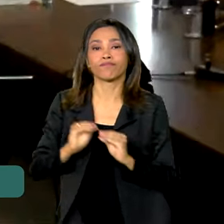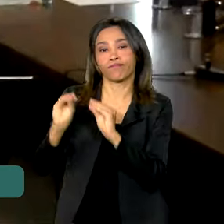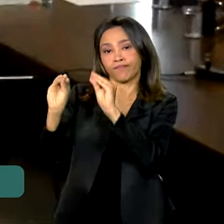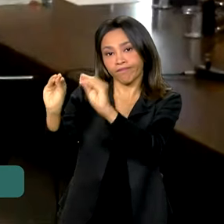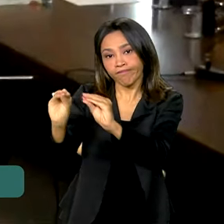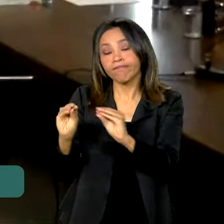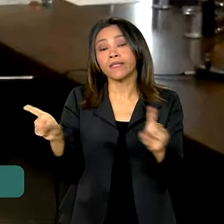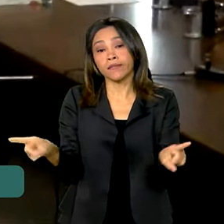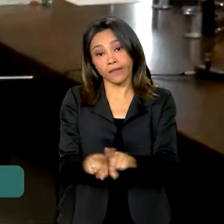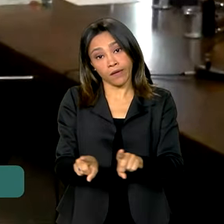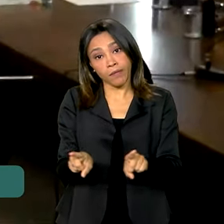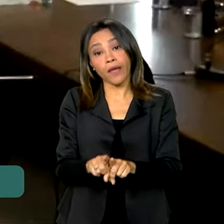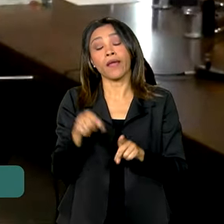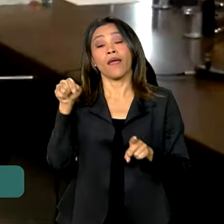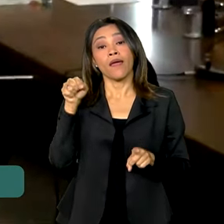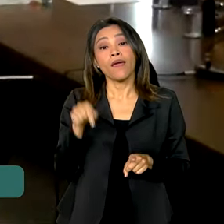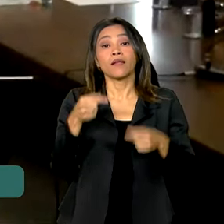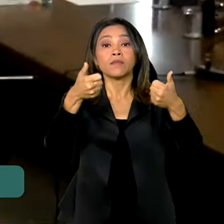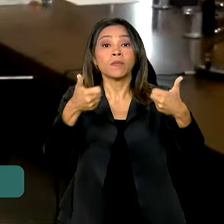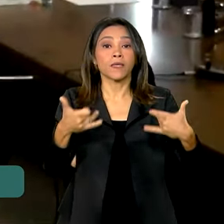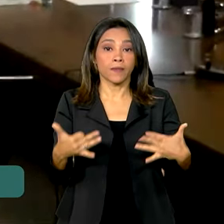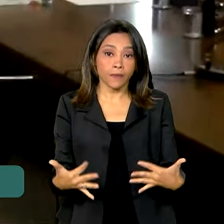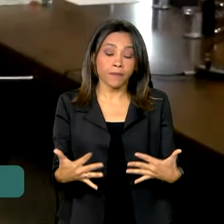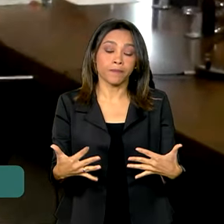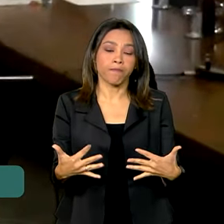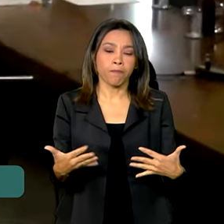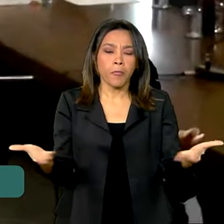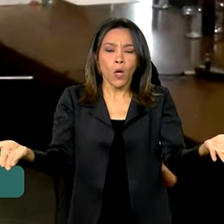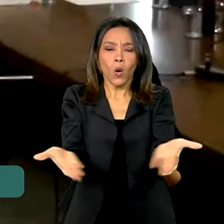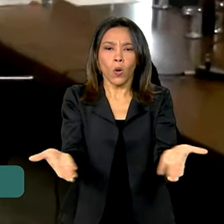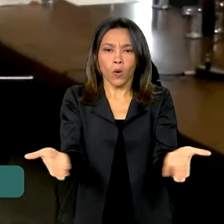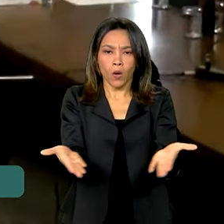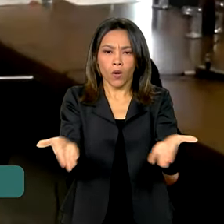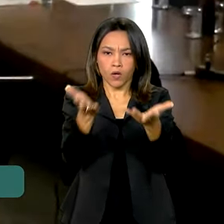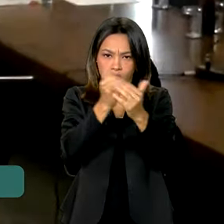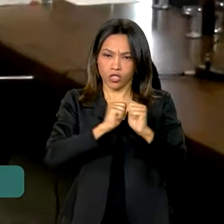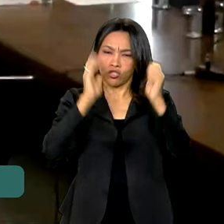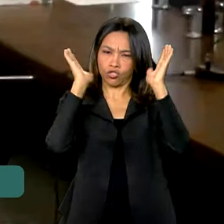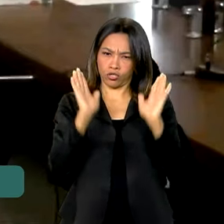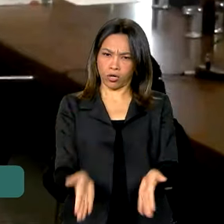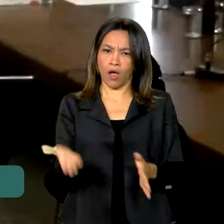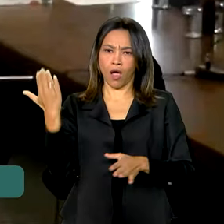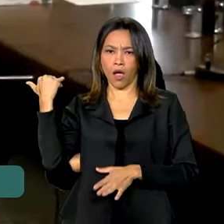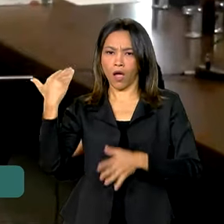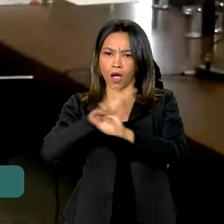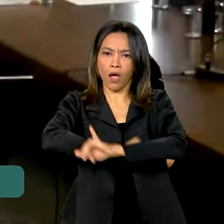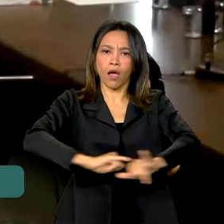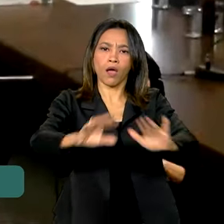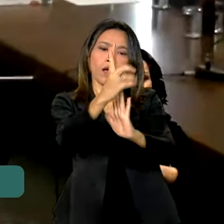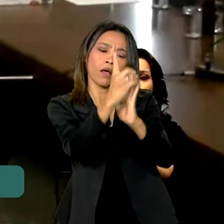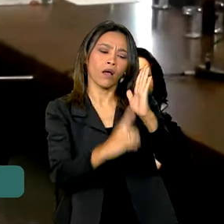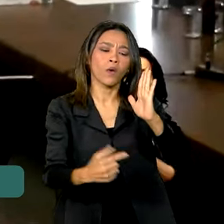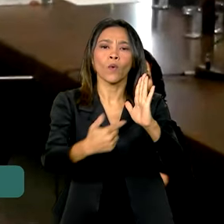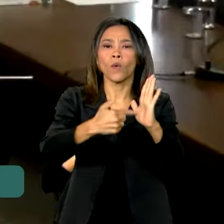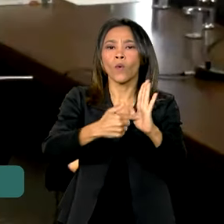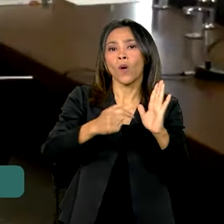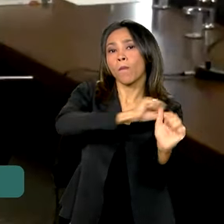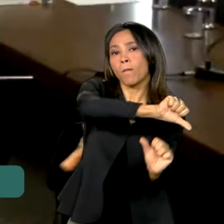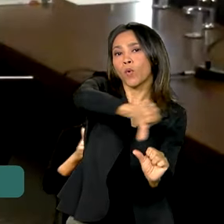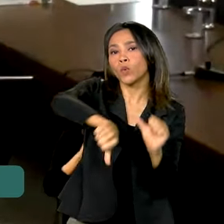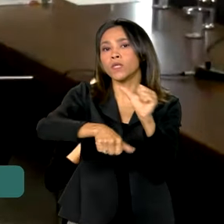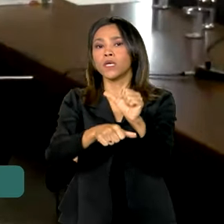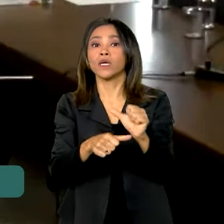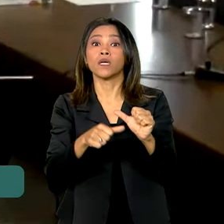mas também essa inovação. Hoje, saiu um decreto do presidente já prevendo uma alteração no edital.